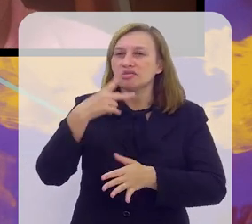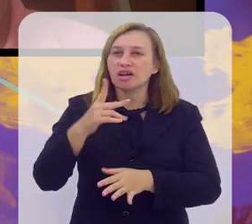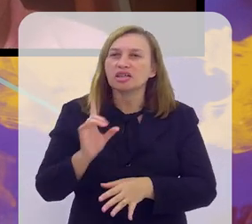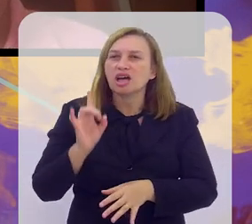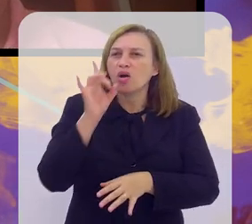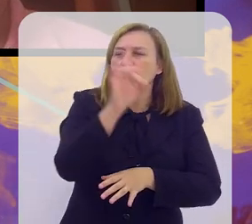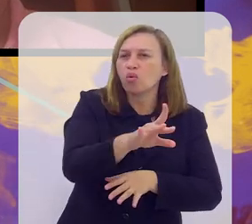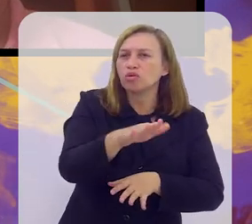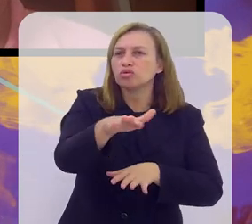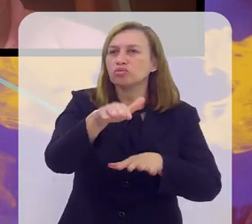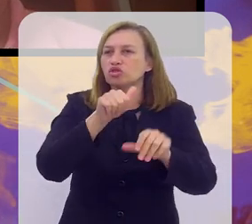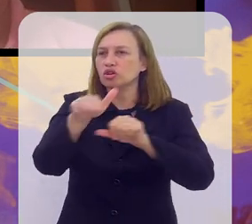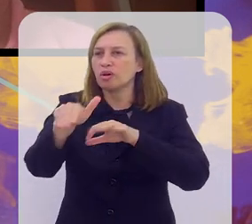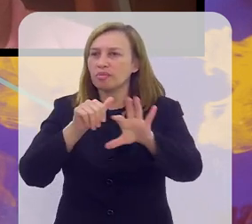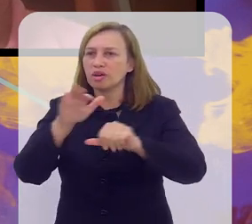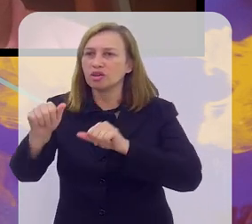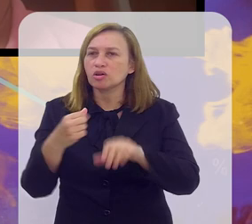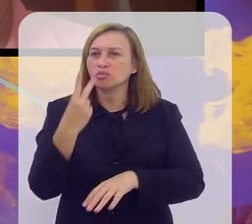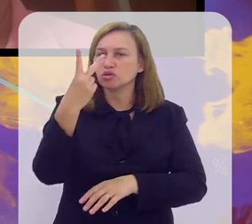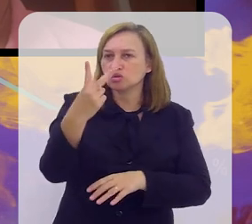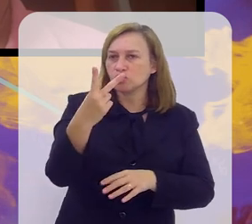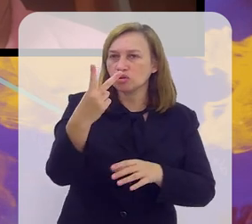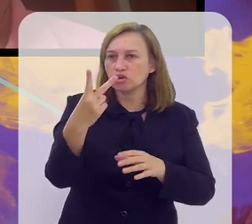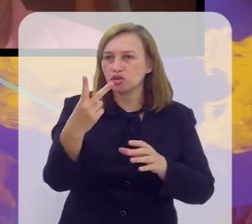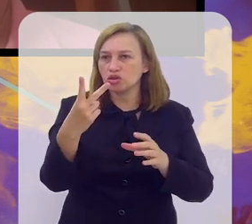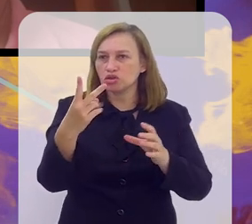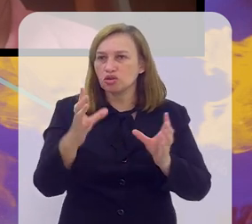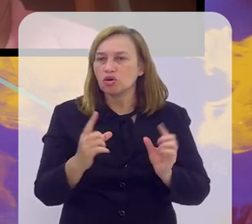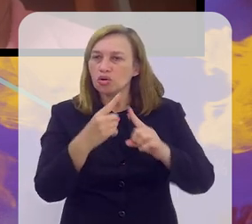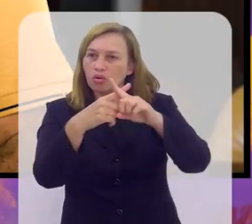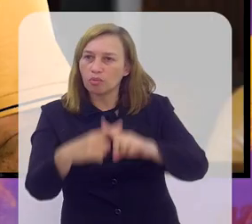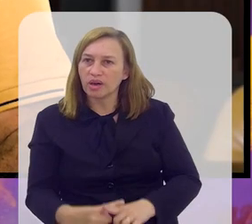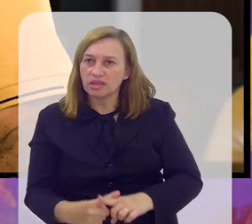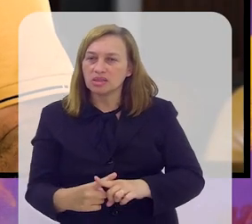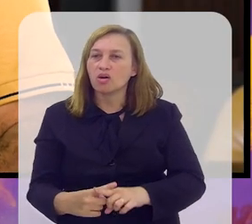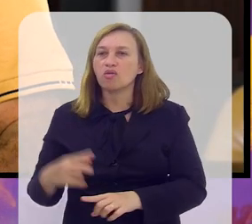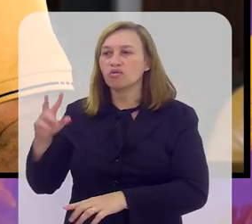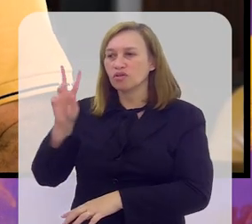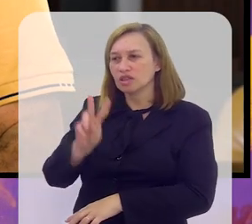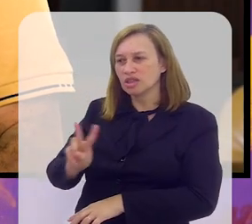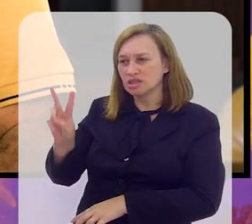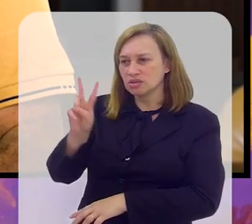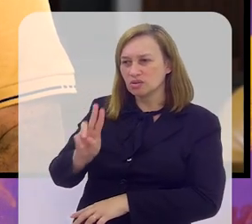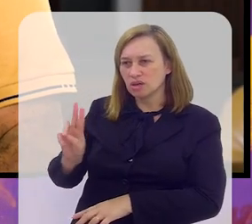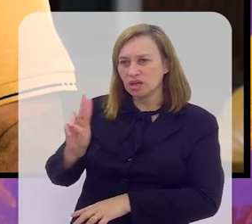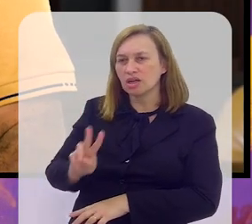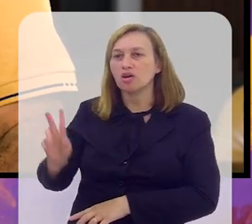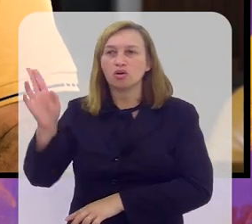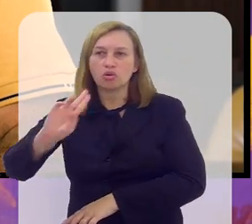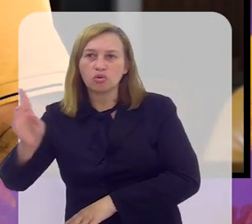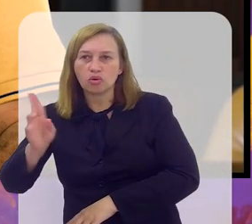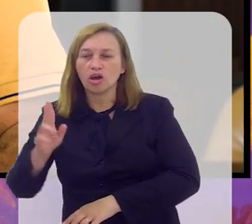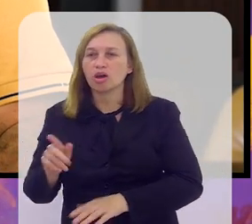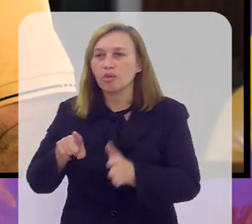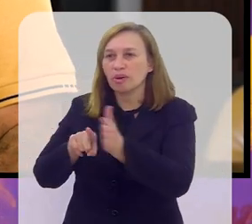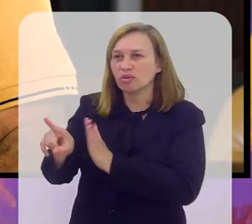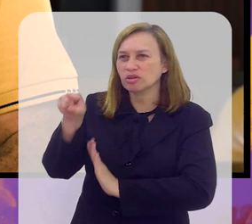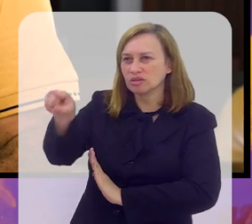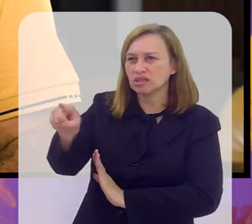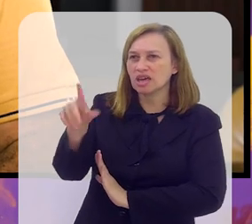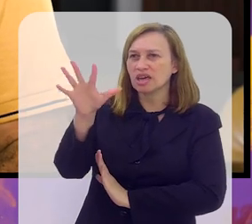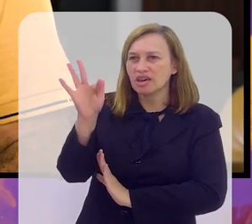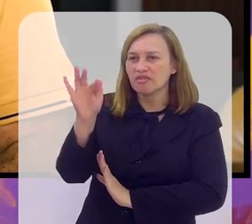última convocação para esses dois jogos aí, Venezuela e Uruguai, eu pergunto a você. Fernando Diniz